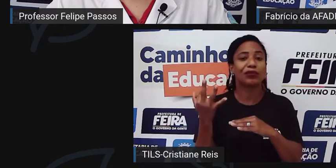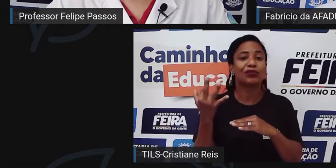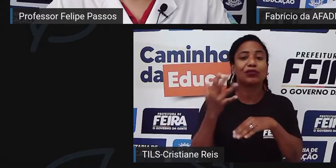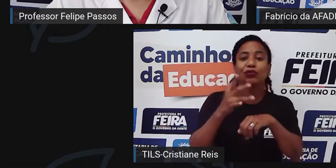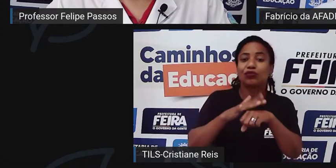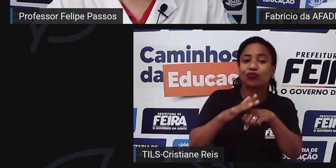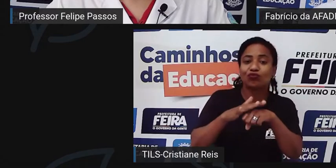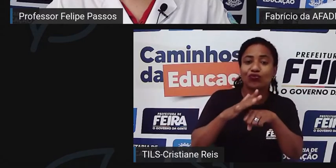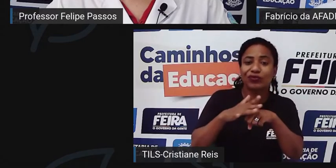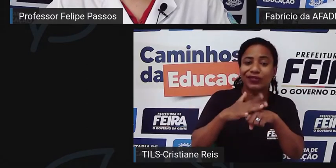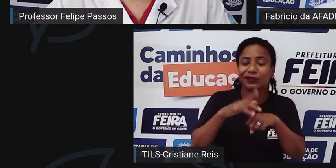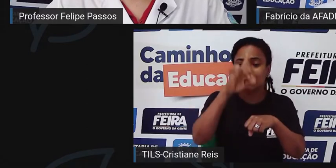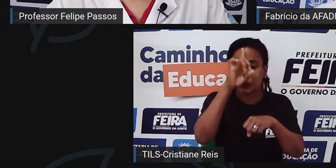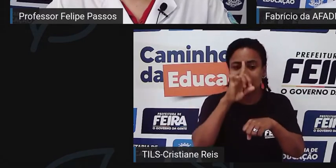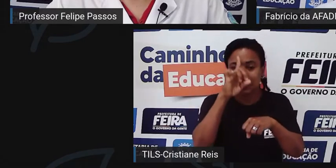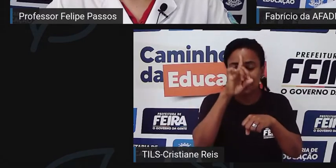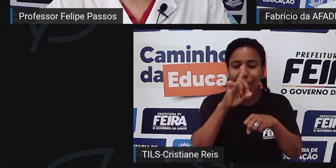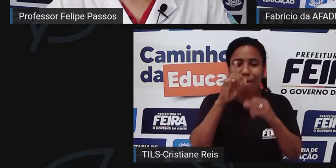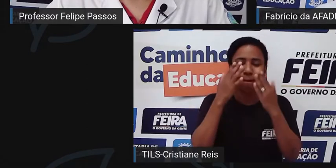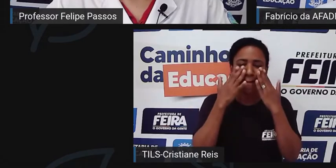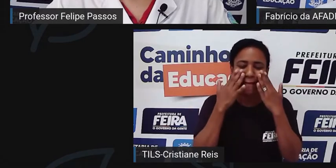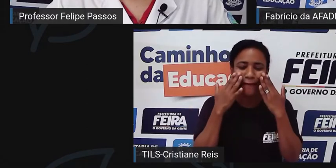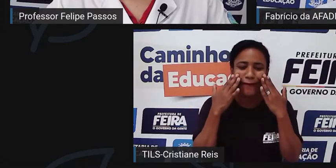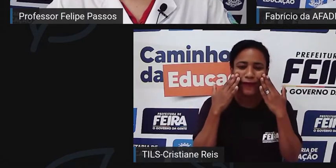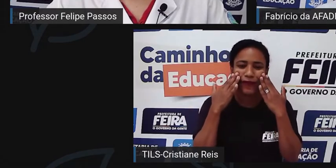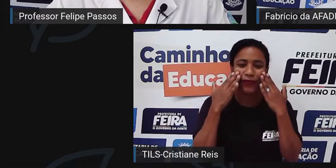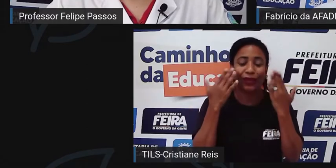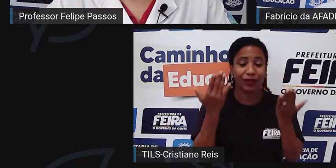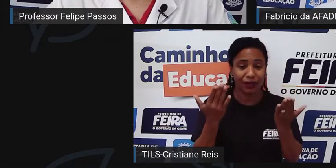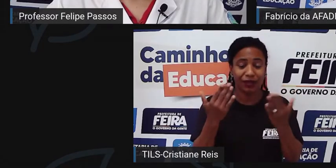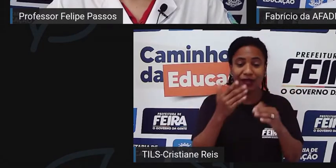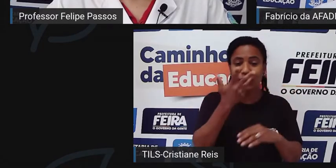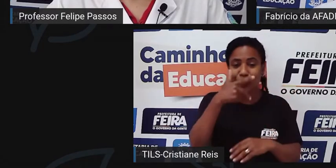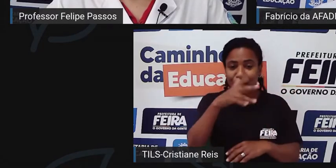escolas. Essas crianças, elas necessitam de um acompanhamento,